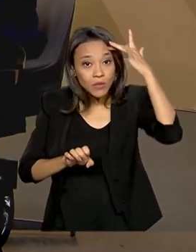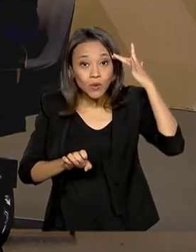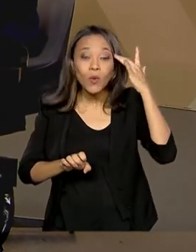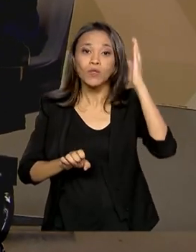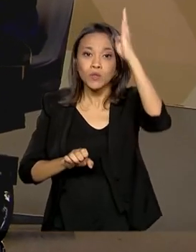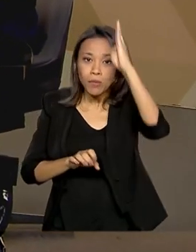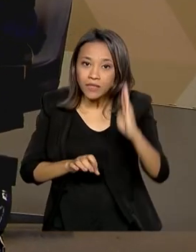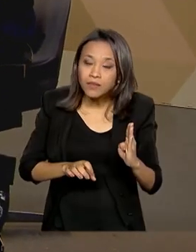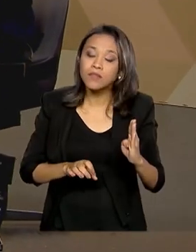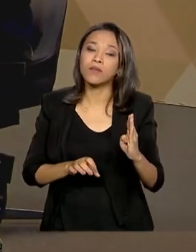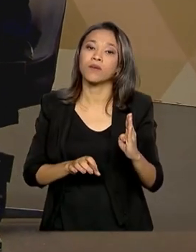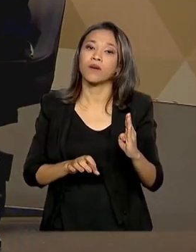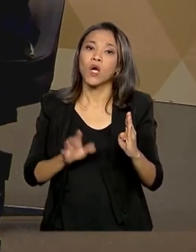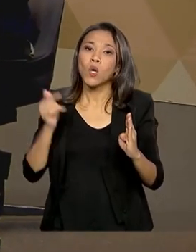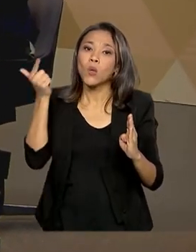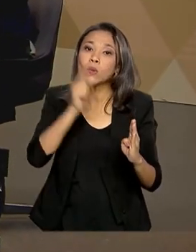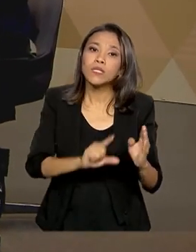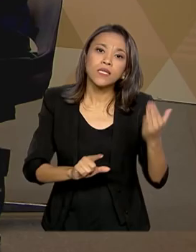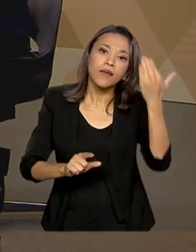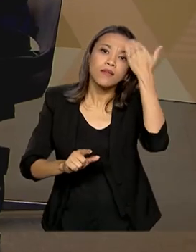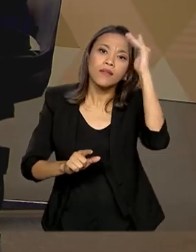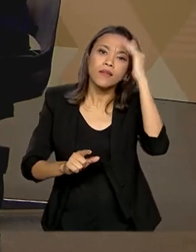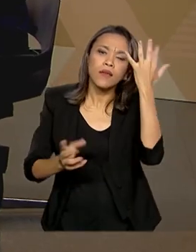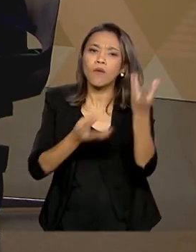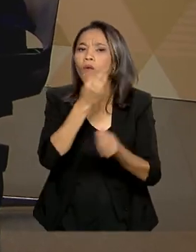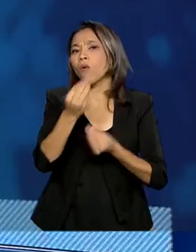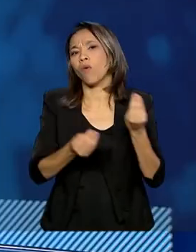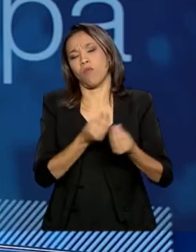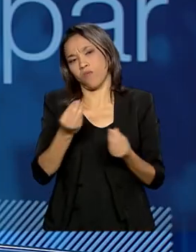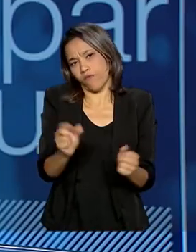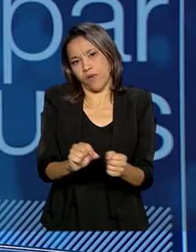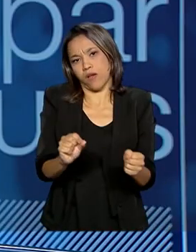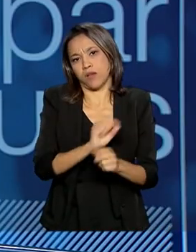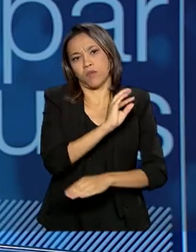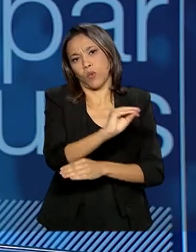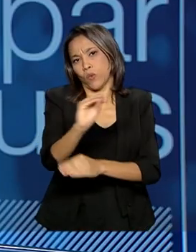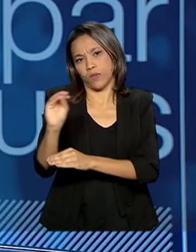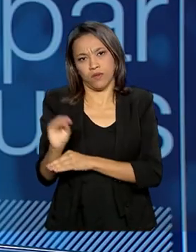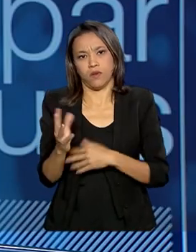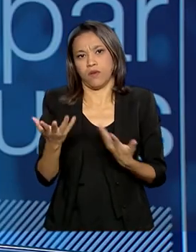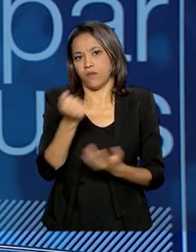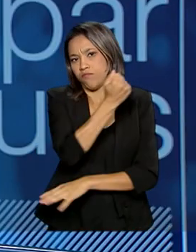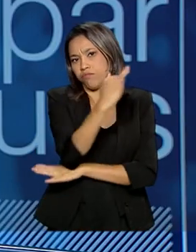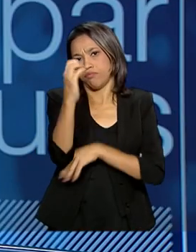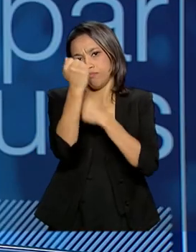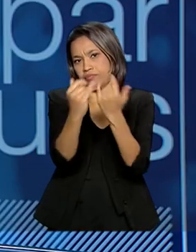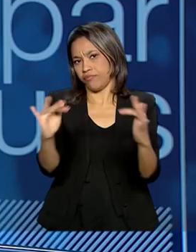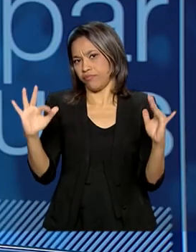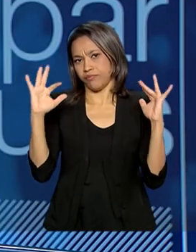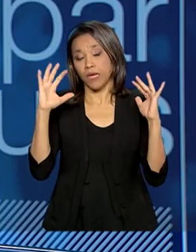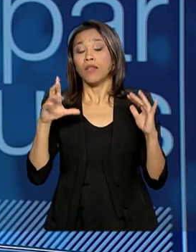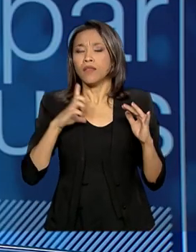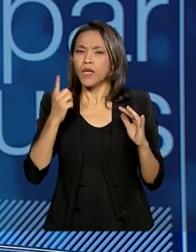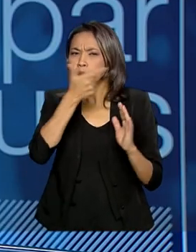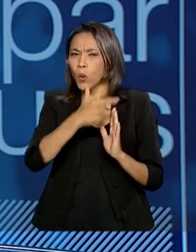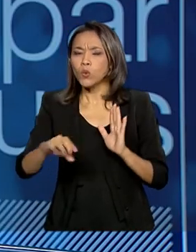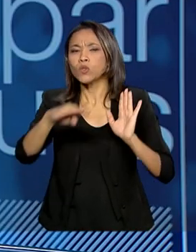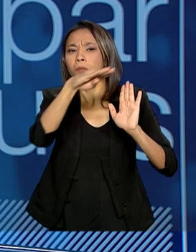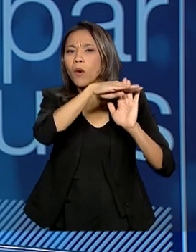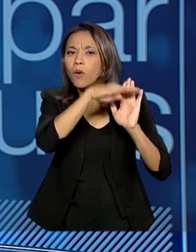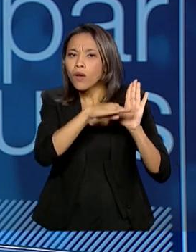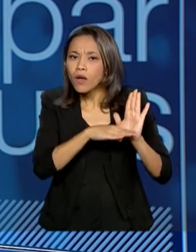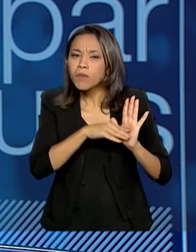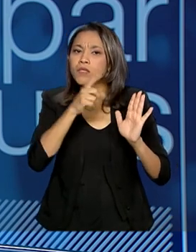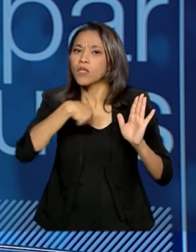entender como que faz para preservar. Além disso, temos os programas, os programas que a gente vai levar em todas as